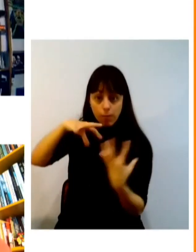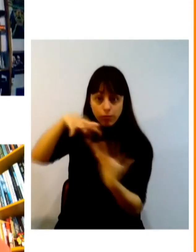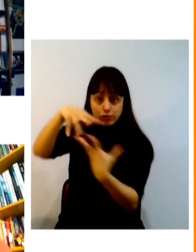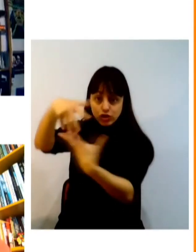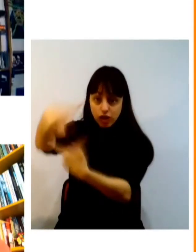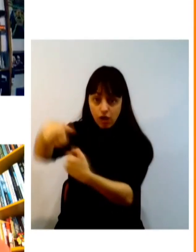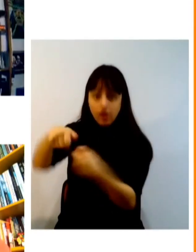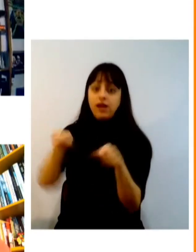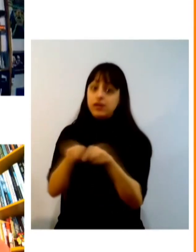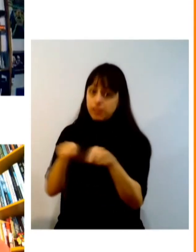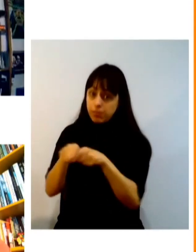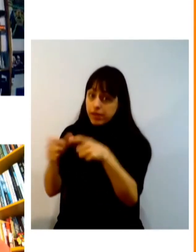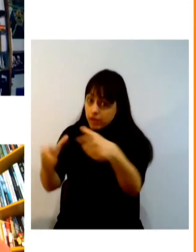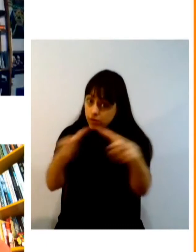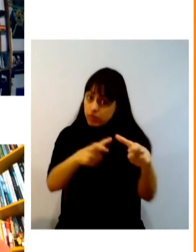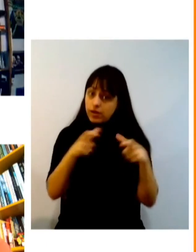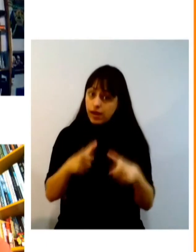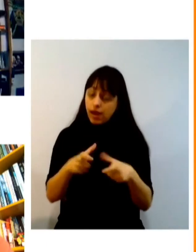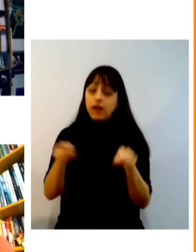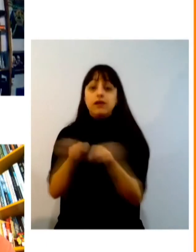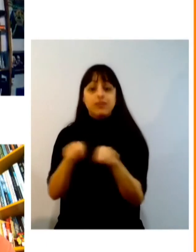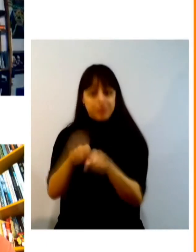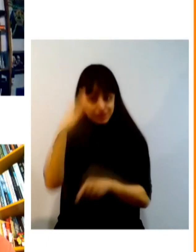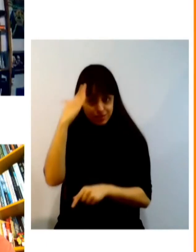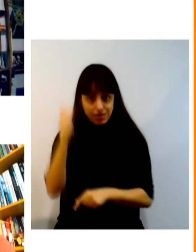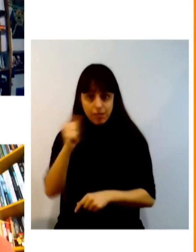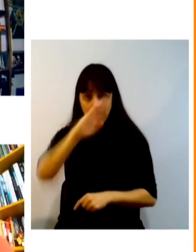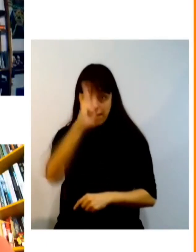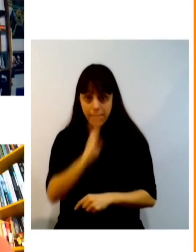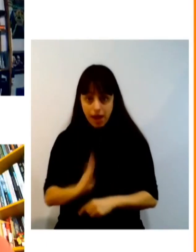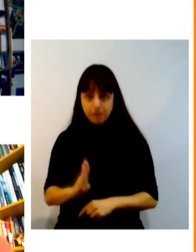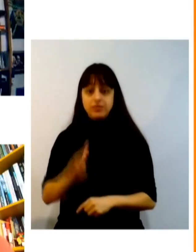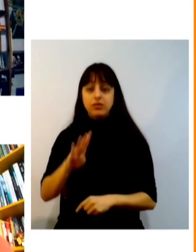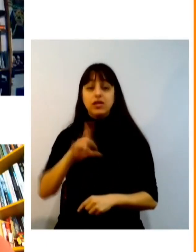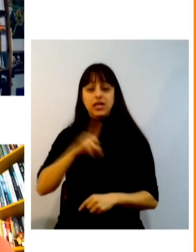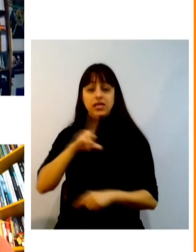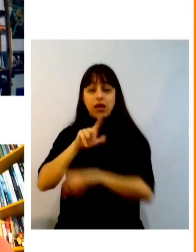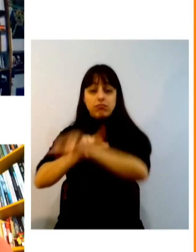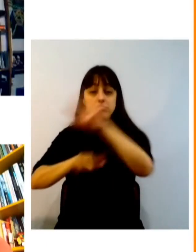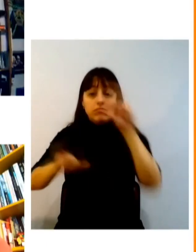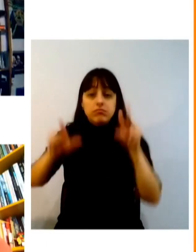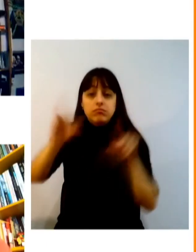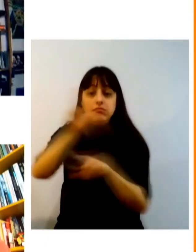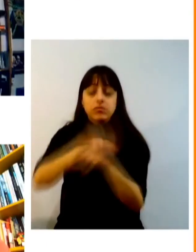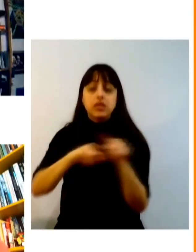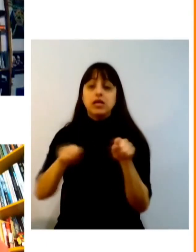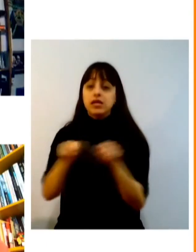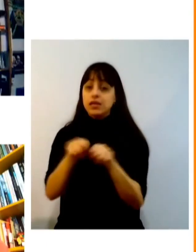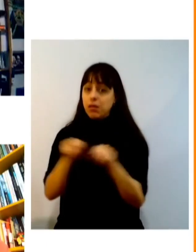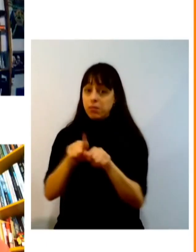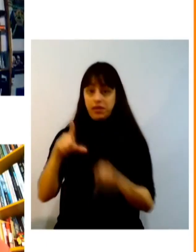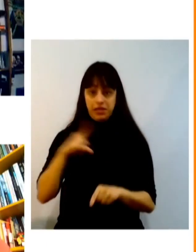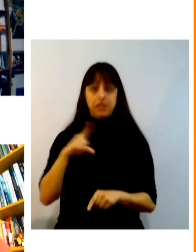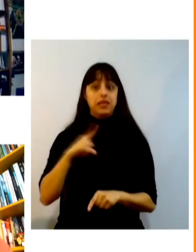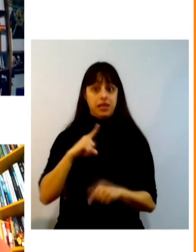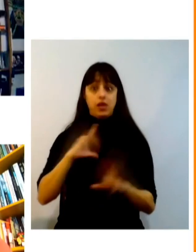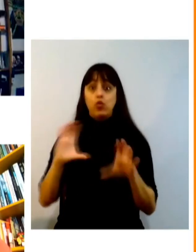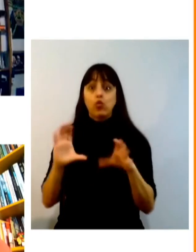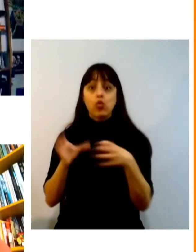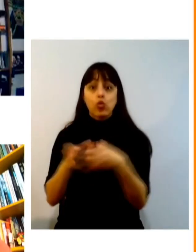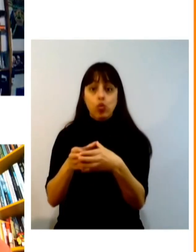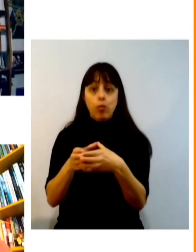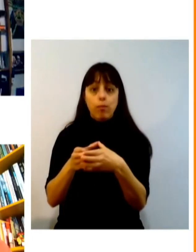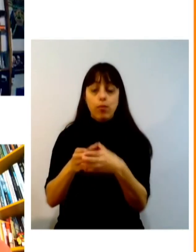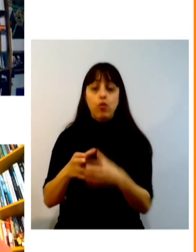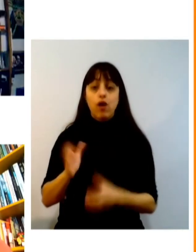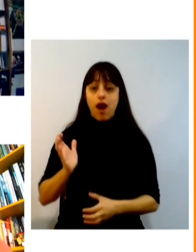mas eu acho que o principal não é somente isso é ver como as elites atuam e como encontrar elites mais